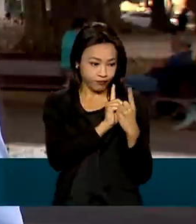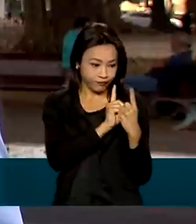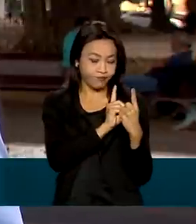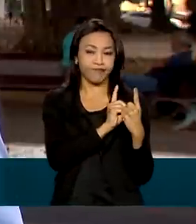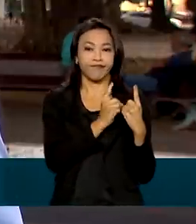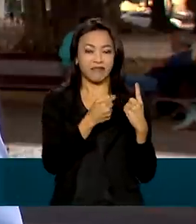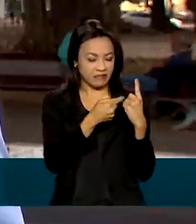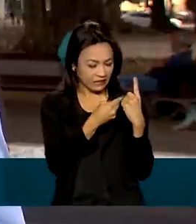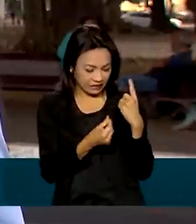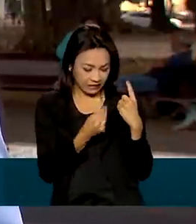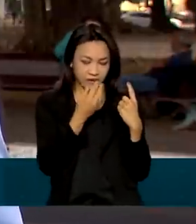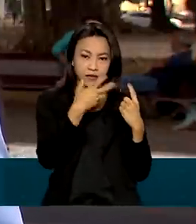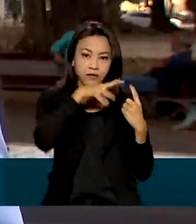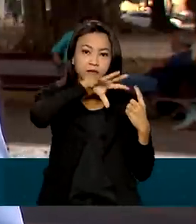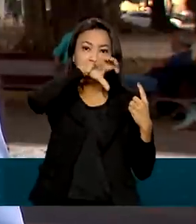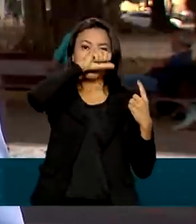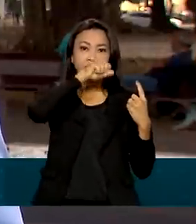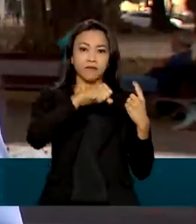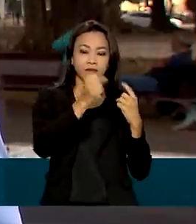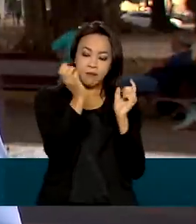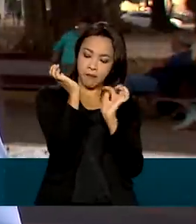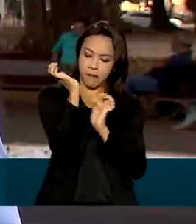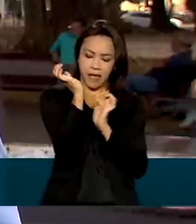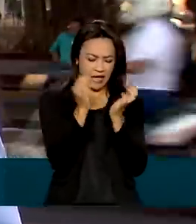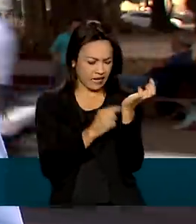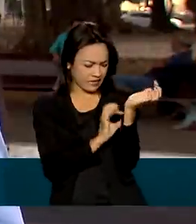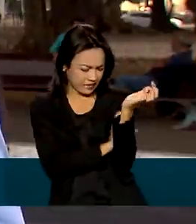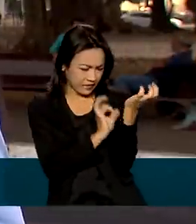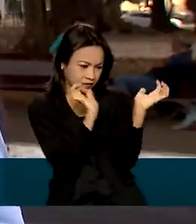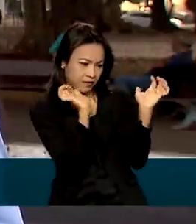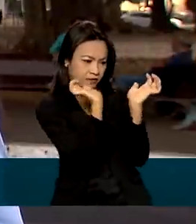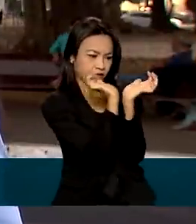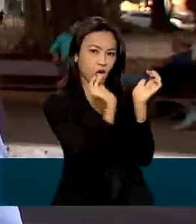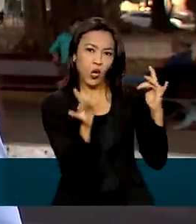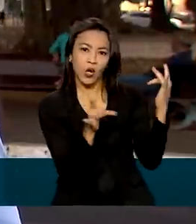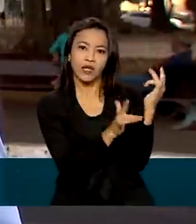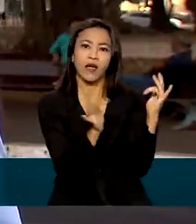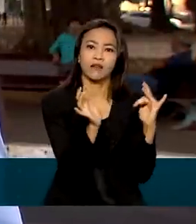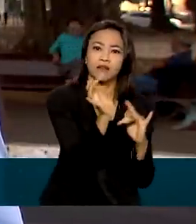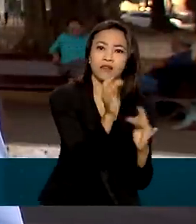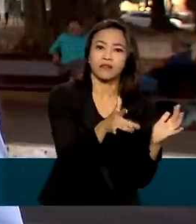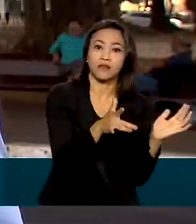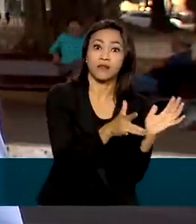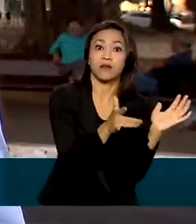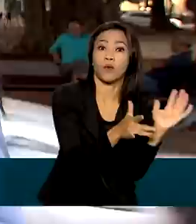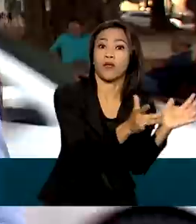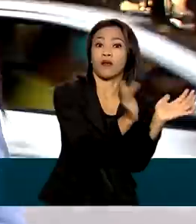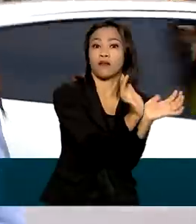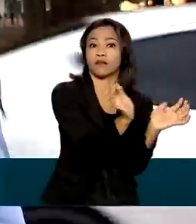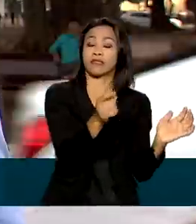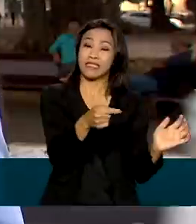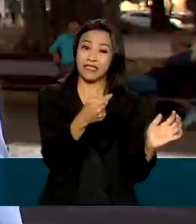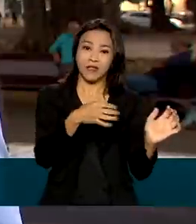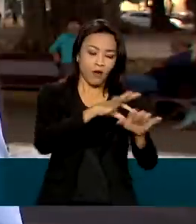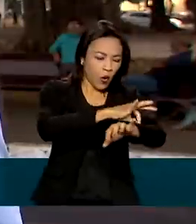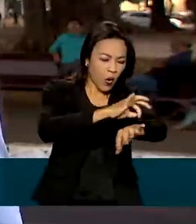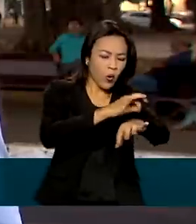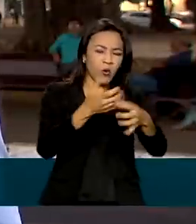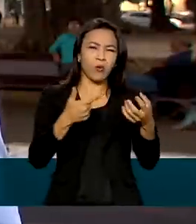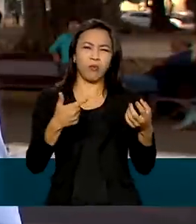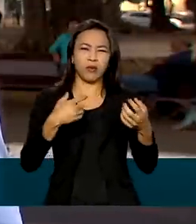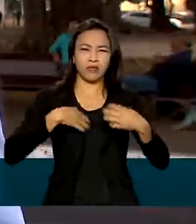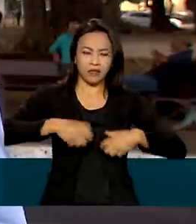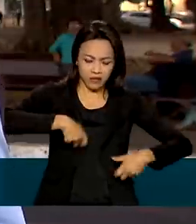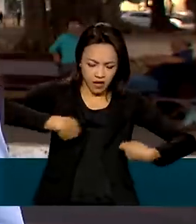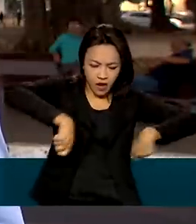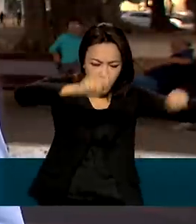secreções respiratórias, lesões de pele de pessoas infectadas ou por superfícies contaminadas, como roupas, toalhas e